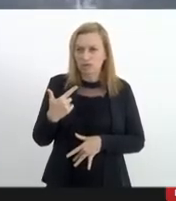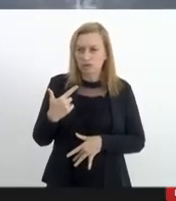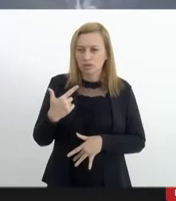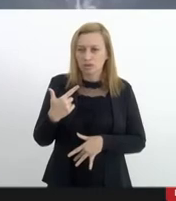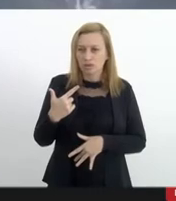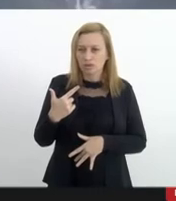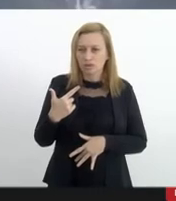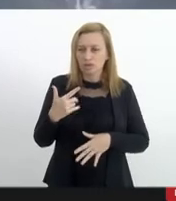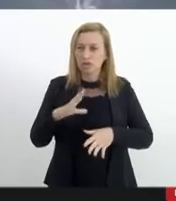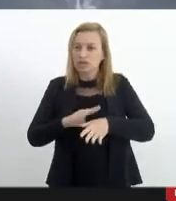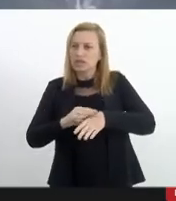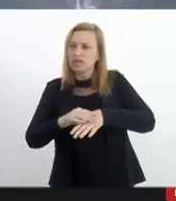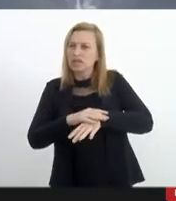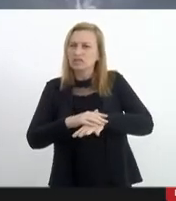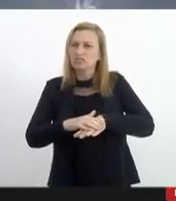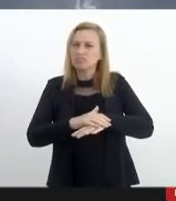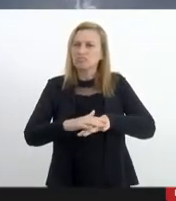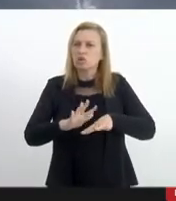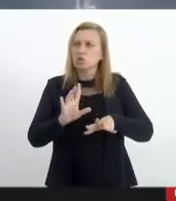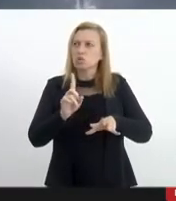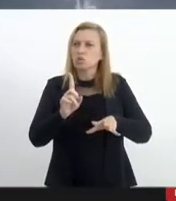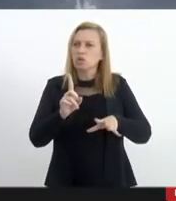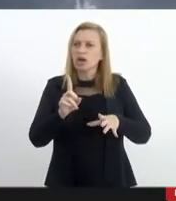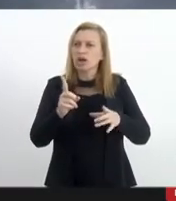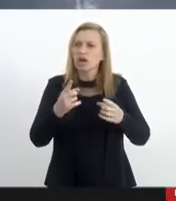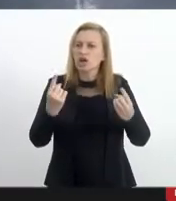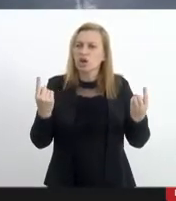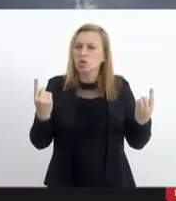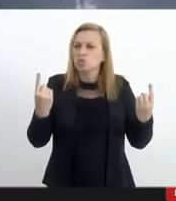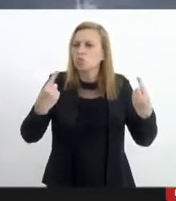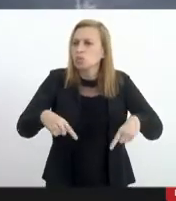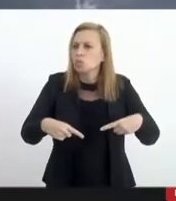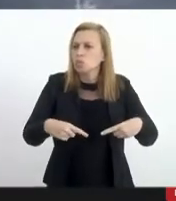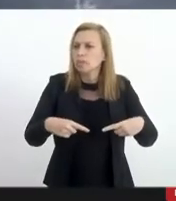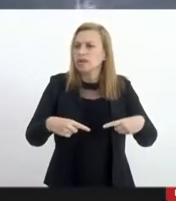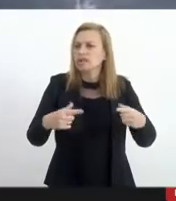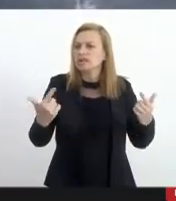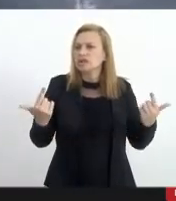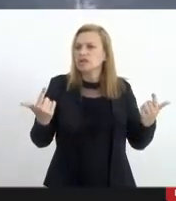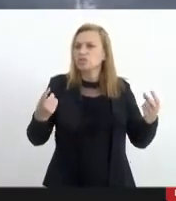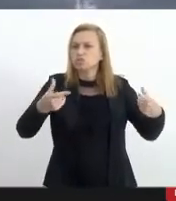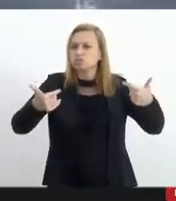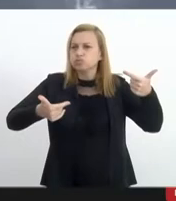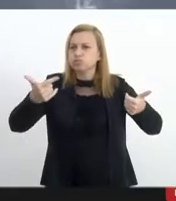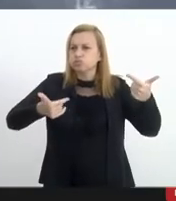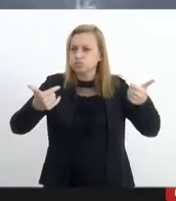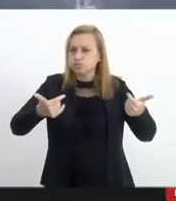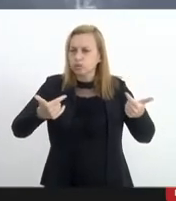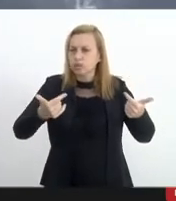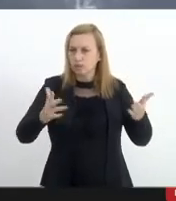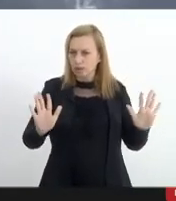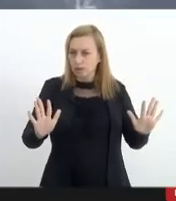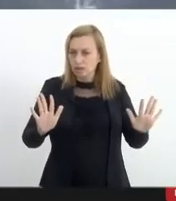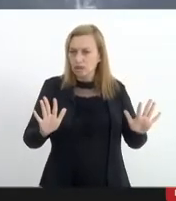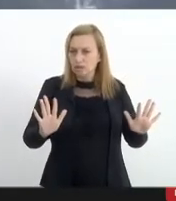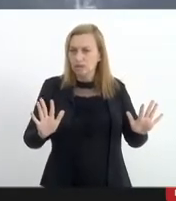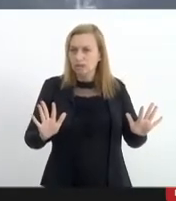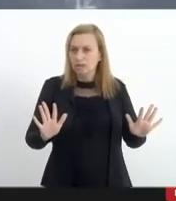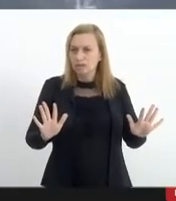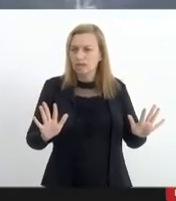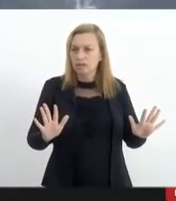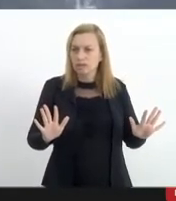tática uma atuação que não é de um enfrentamento direto às quadrilhas mas de desmonte da sua fonte